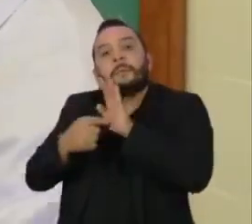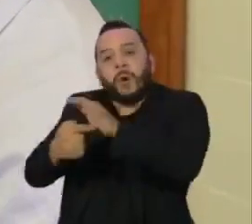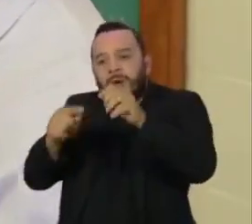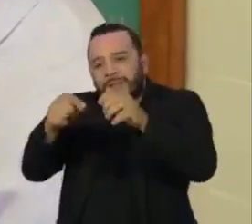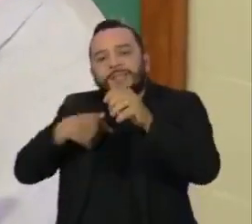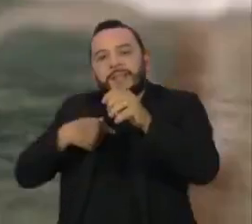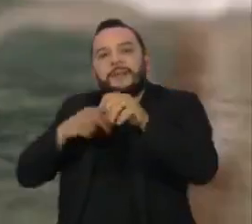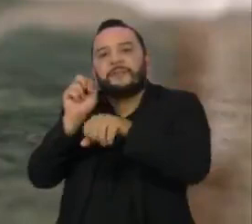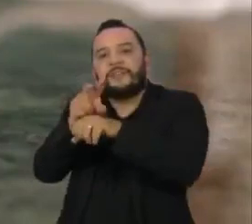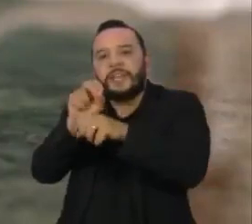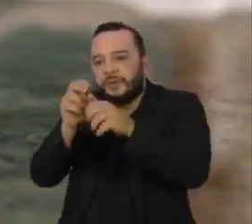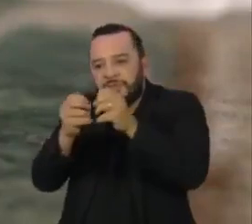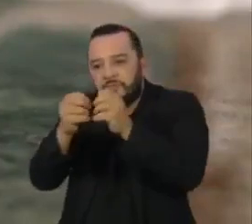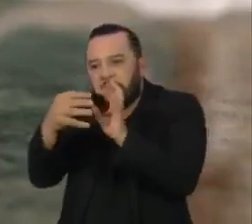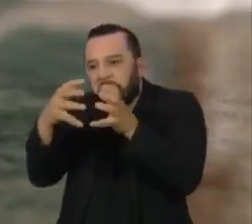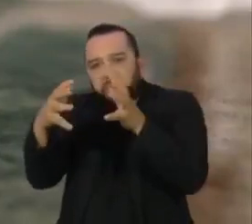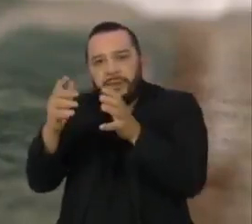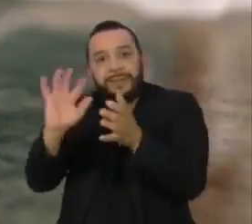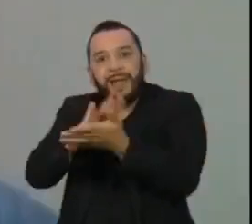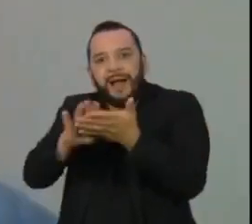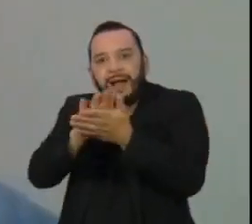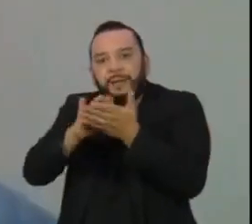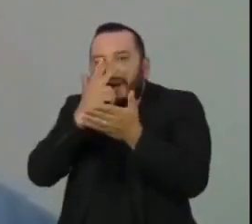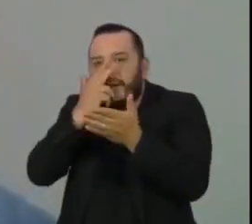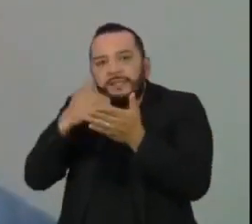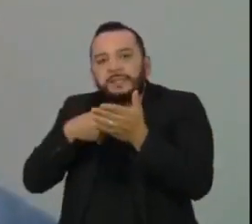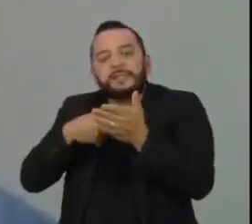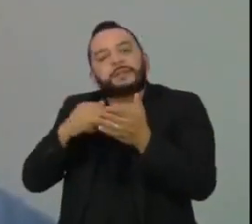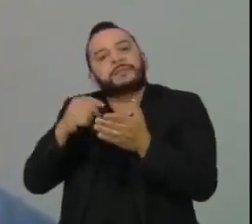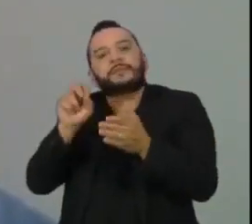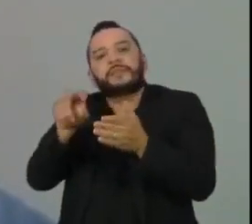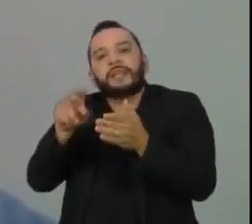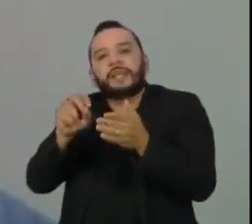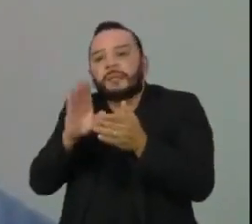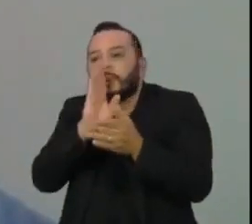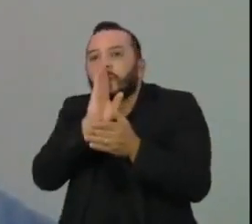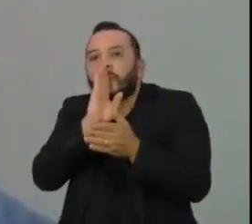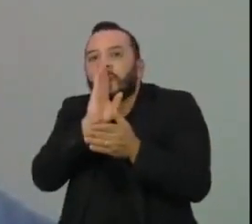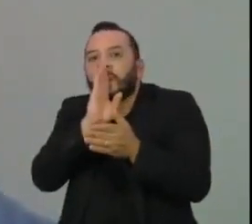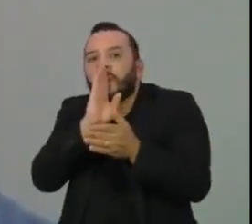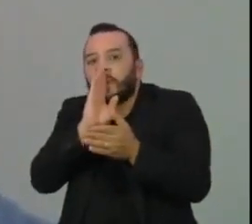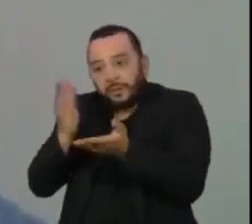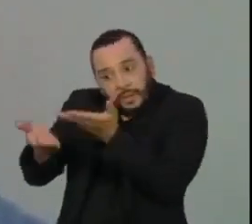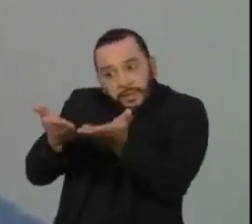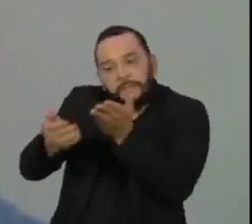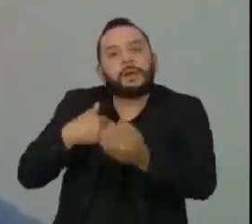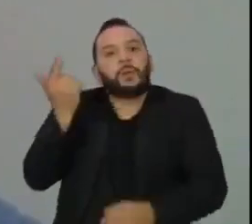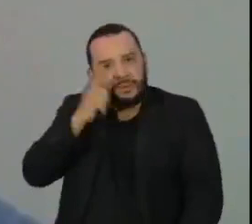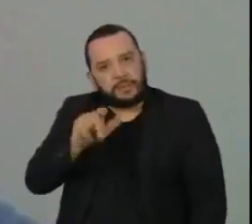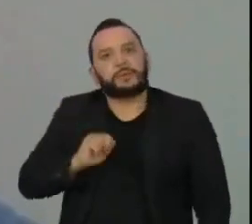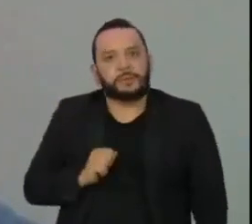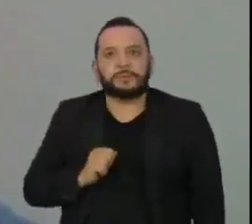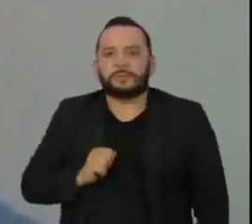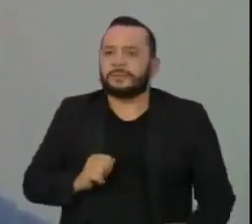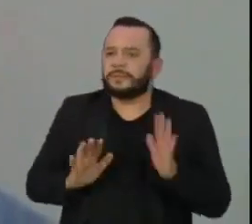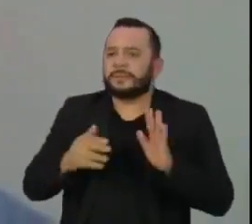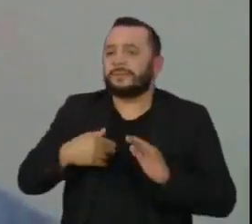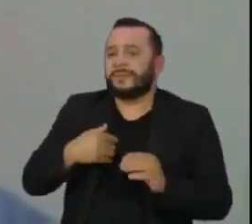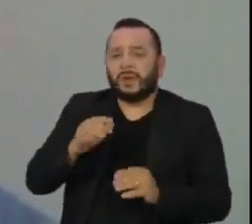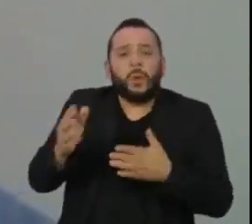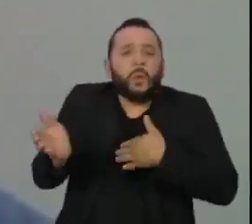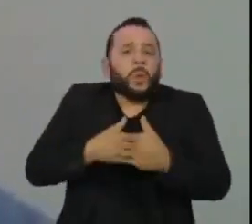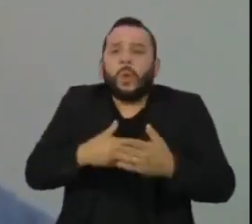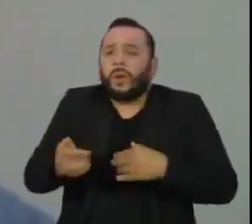reproduzir caiu 75%. Qualquer composto que ajudar a diminuir a multiplicação do vírus no nosso organismo